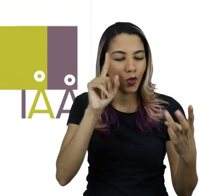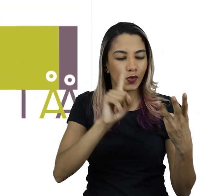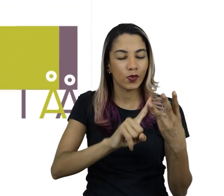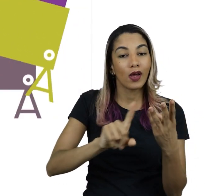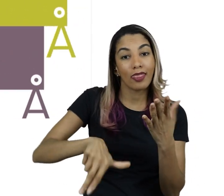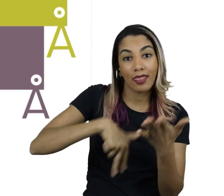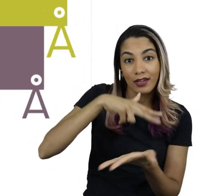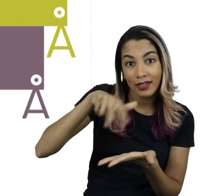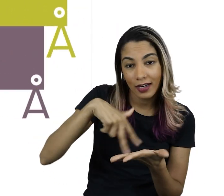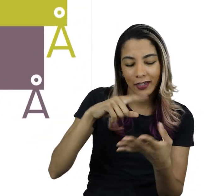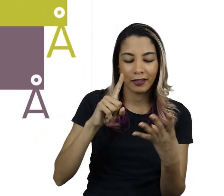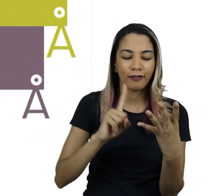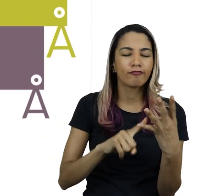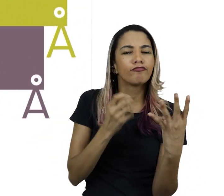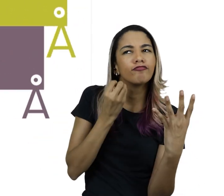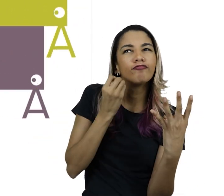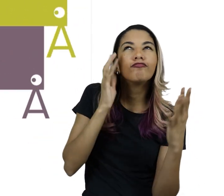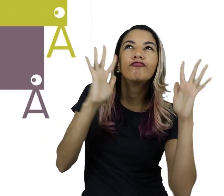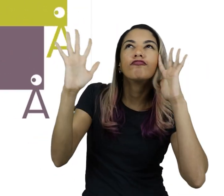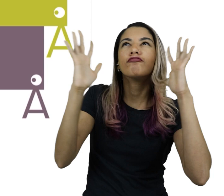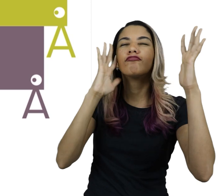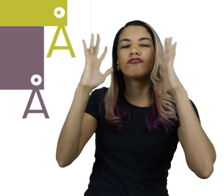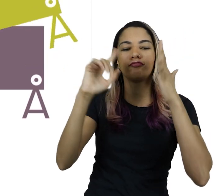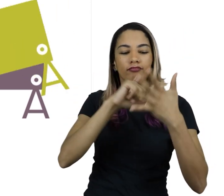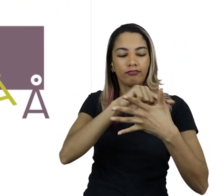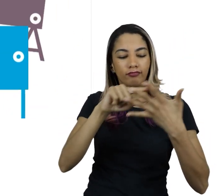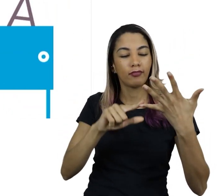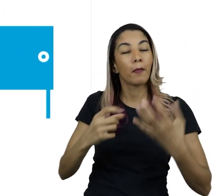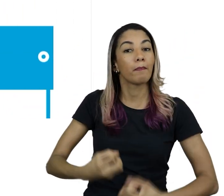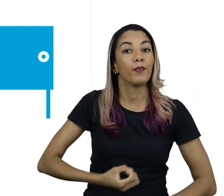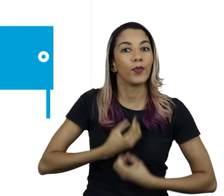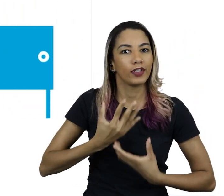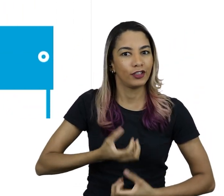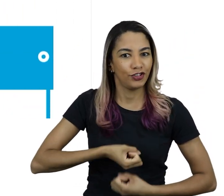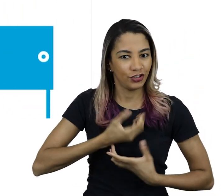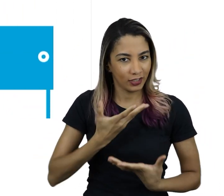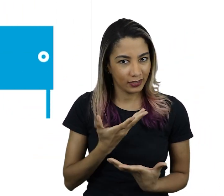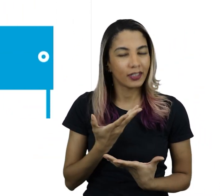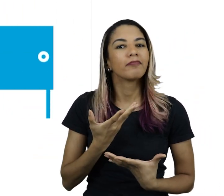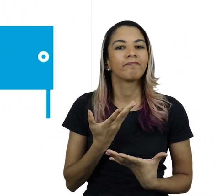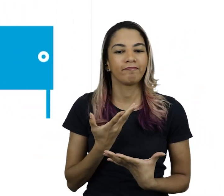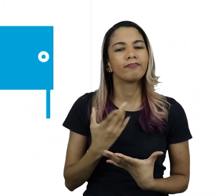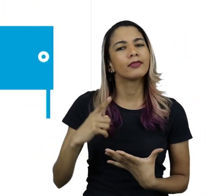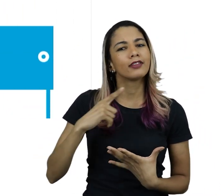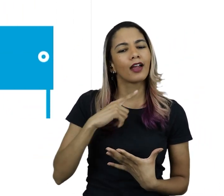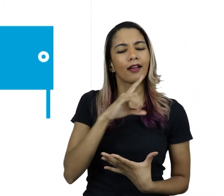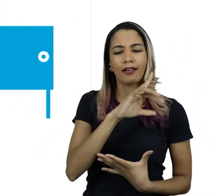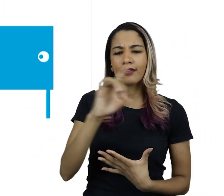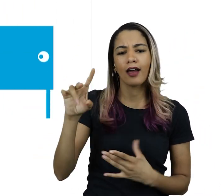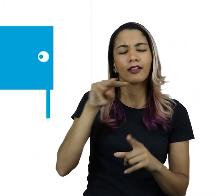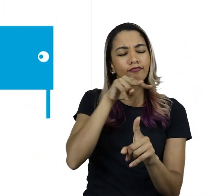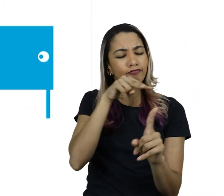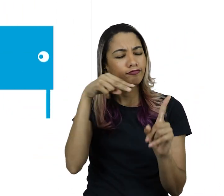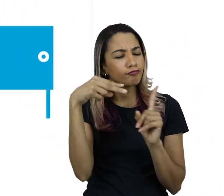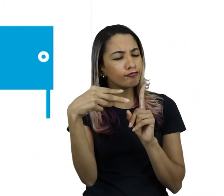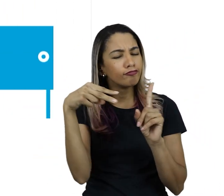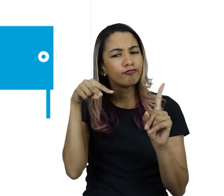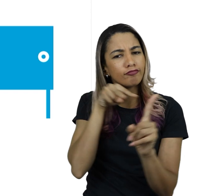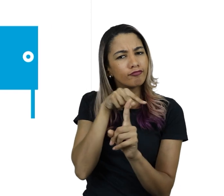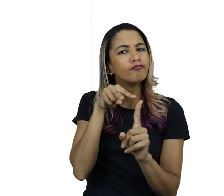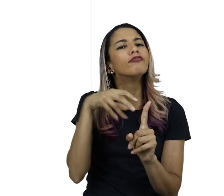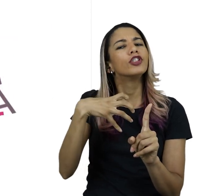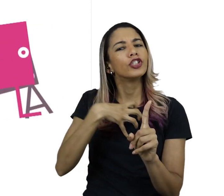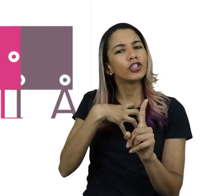o curioso, a dançarina, o viajante e a poetisa, que exploravam, a partir de seu ponto de